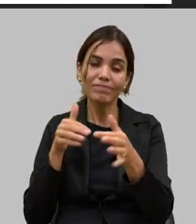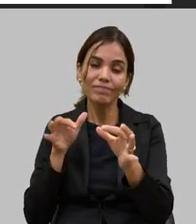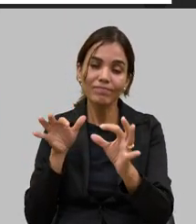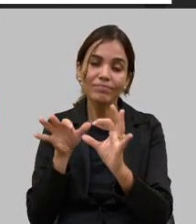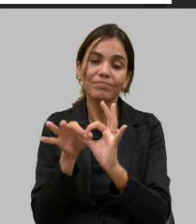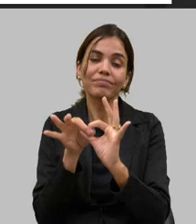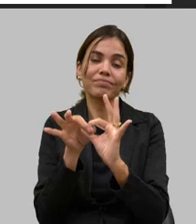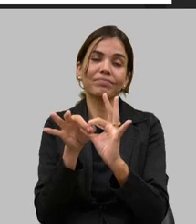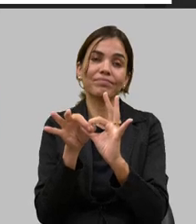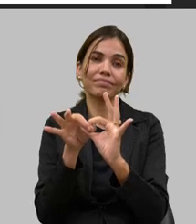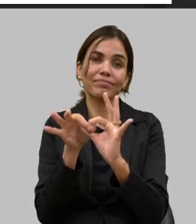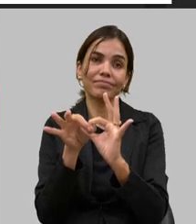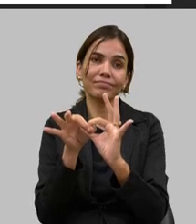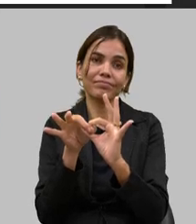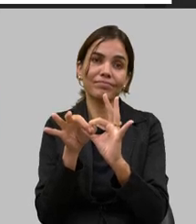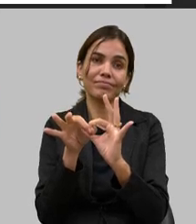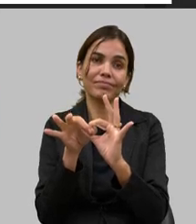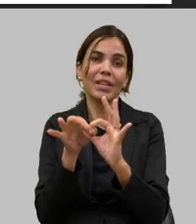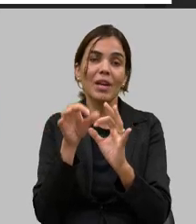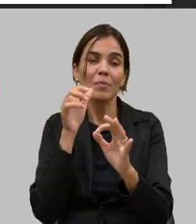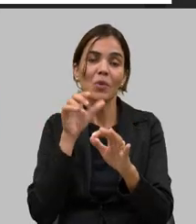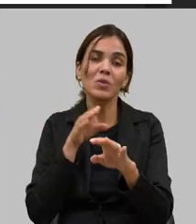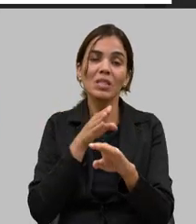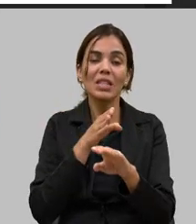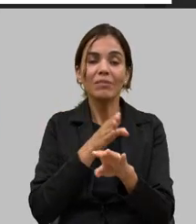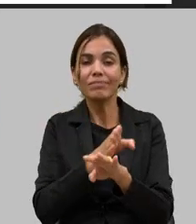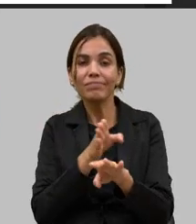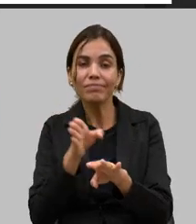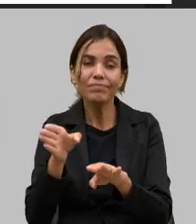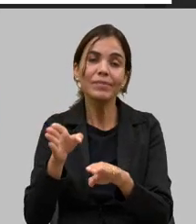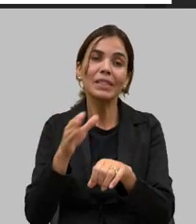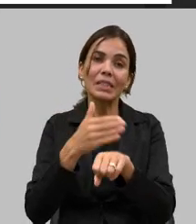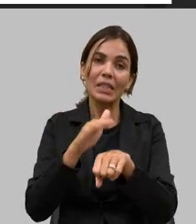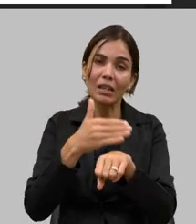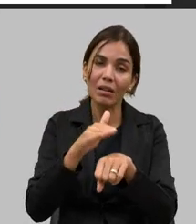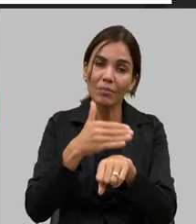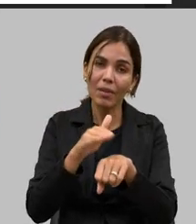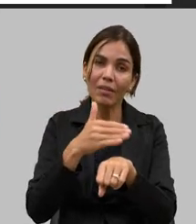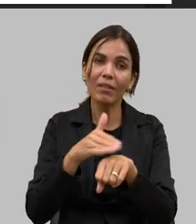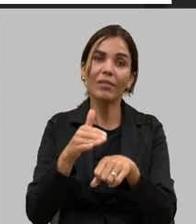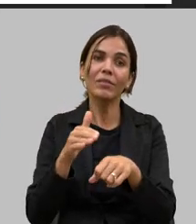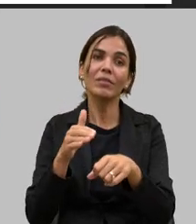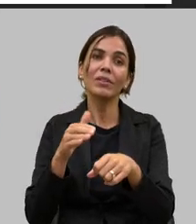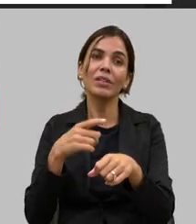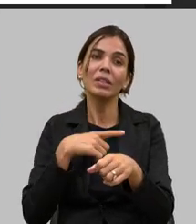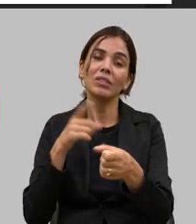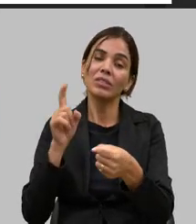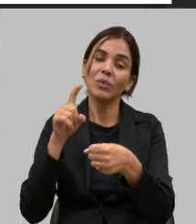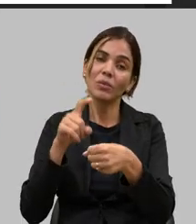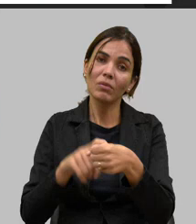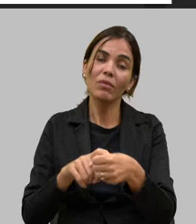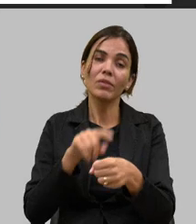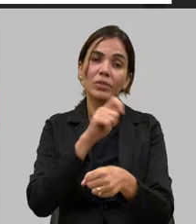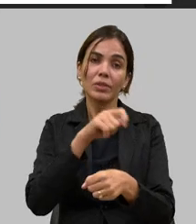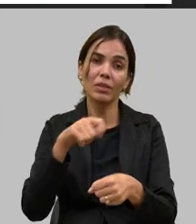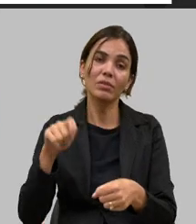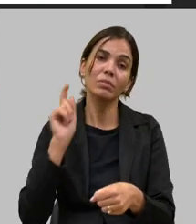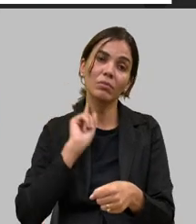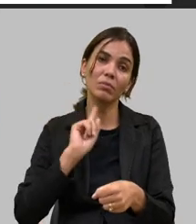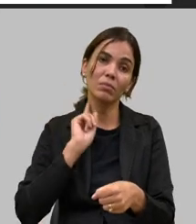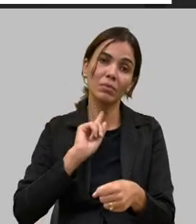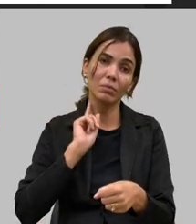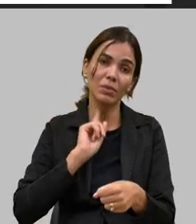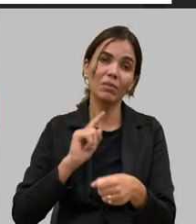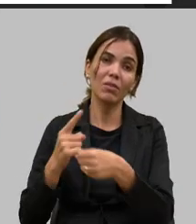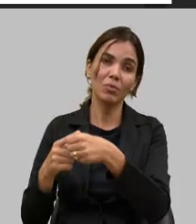poder viabilizar tecnicamente treinamentos nós temos um convênio com a Associação Mineira de Municípios para poder viabilizar